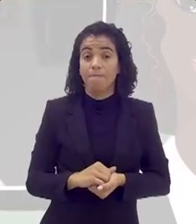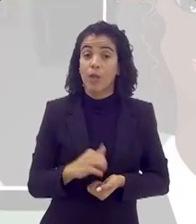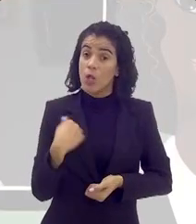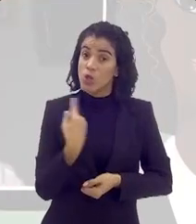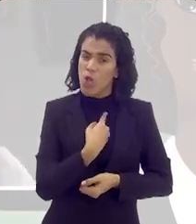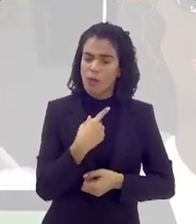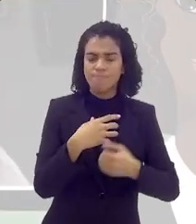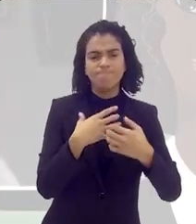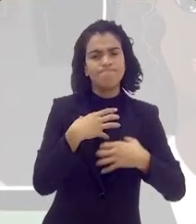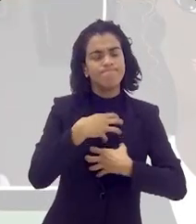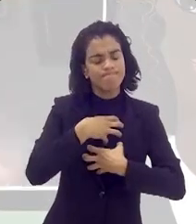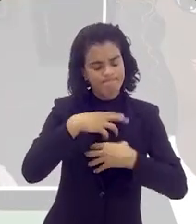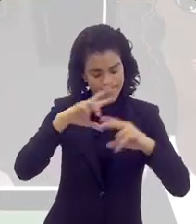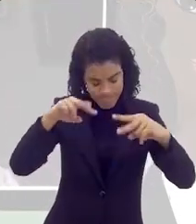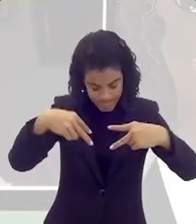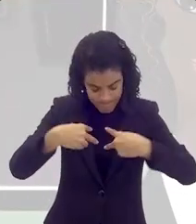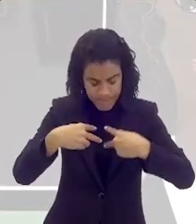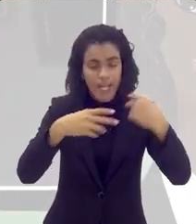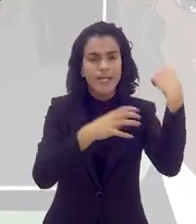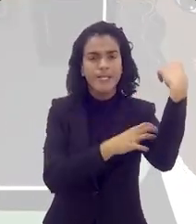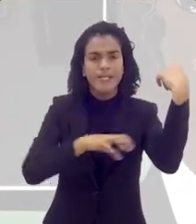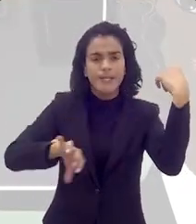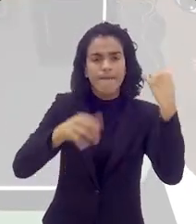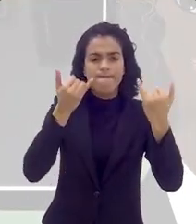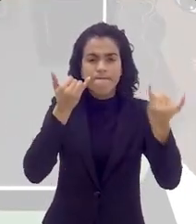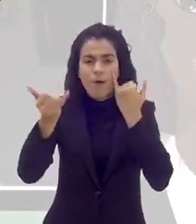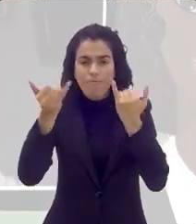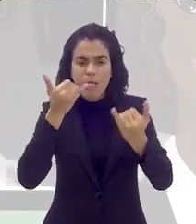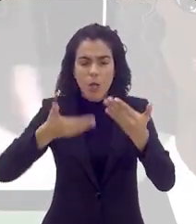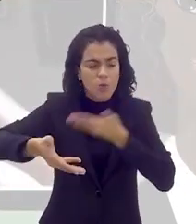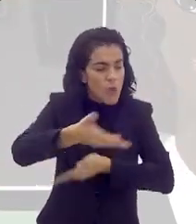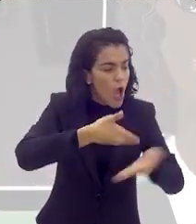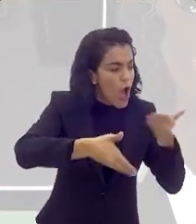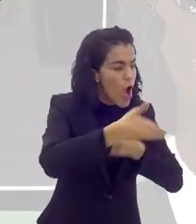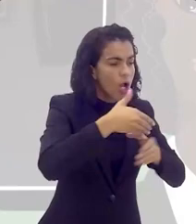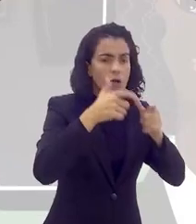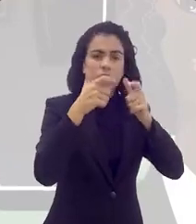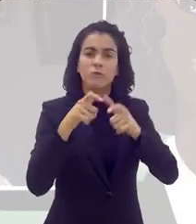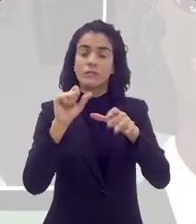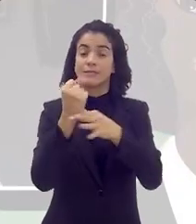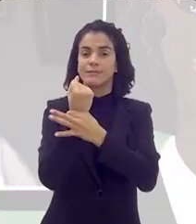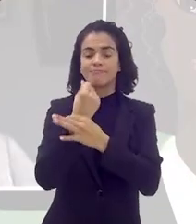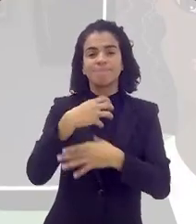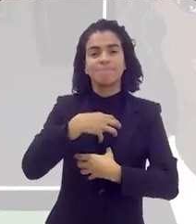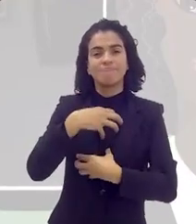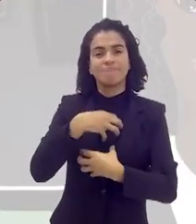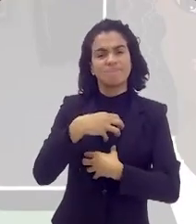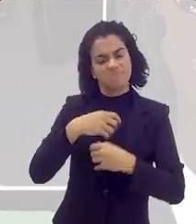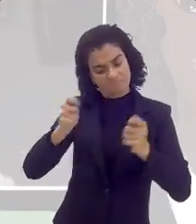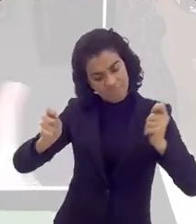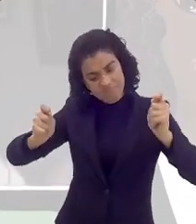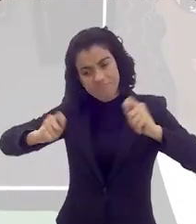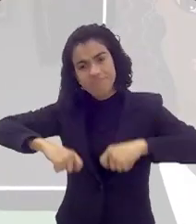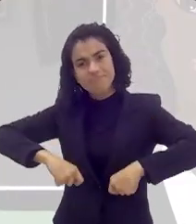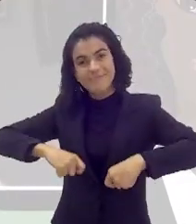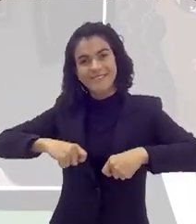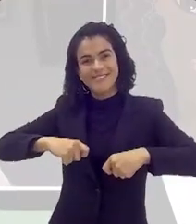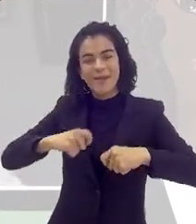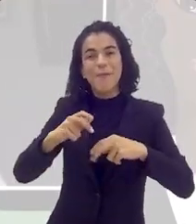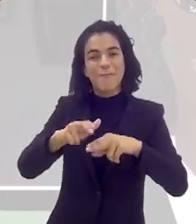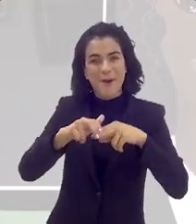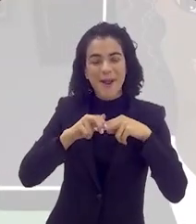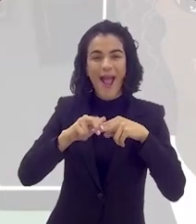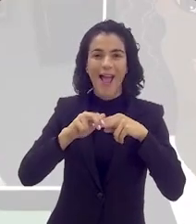gente se empodera de certas informações, de troca de um ambiente seguro, a gente se sente capaz